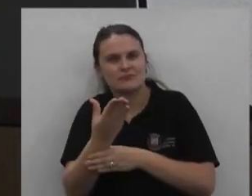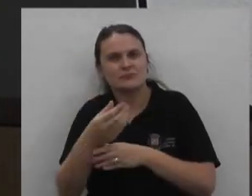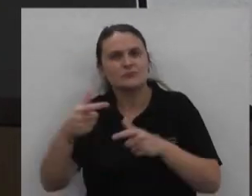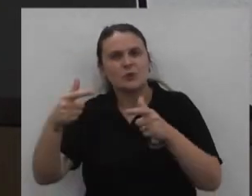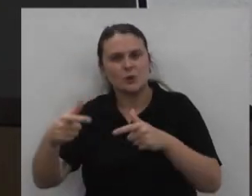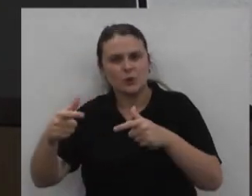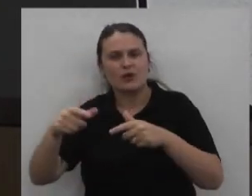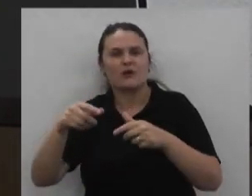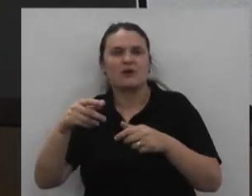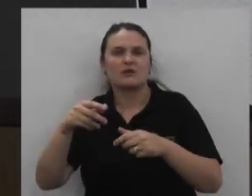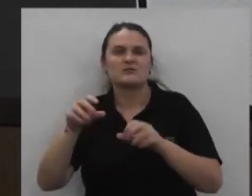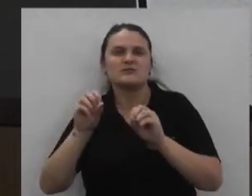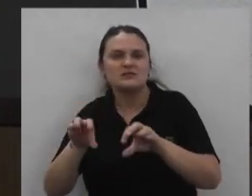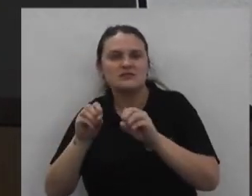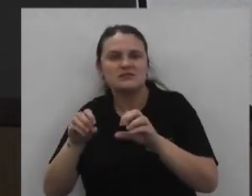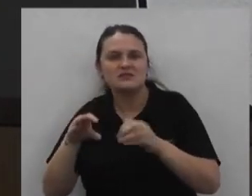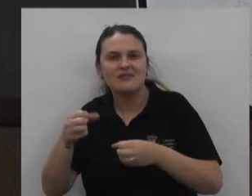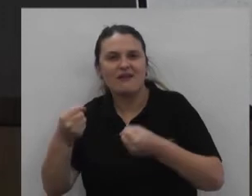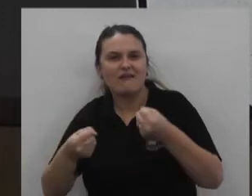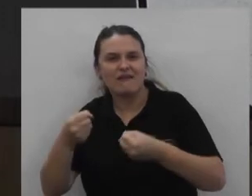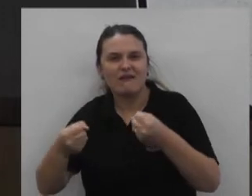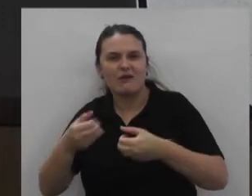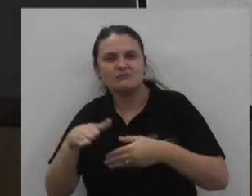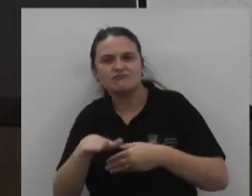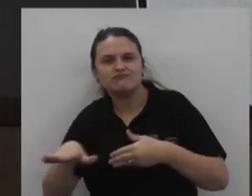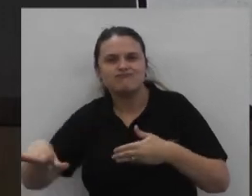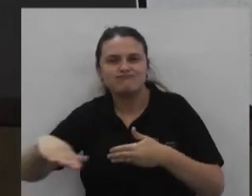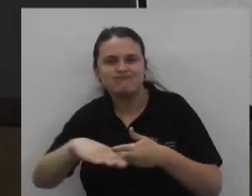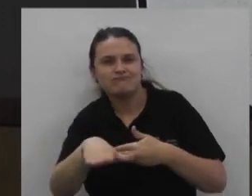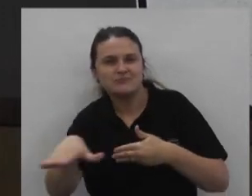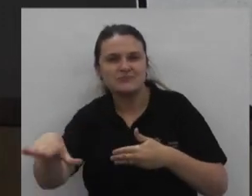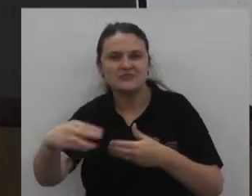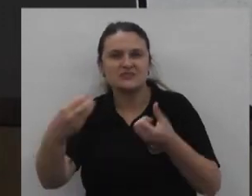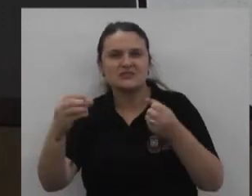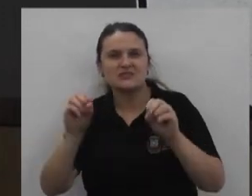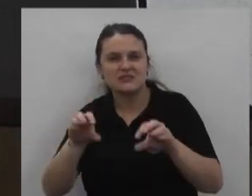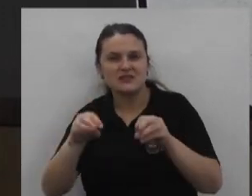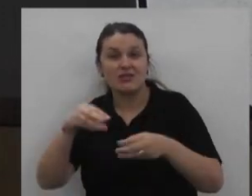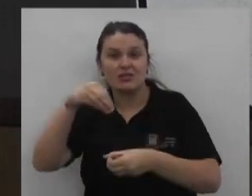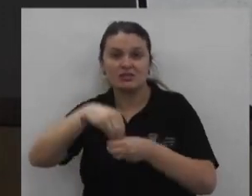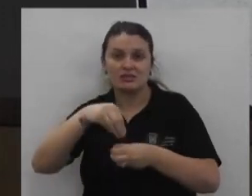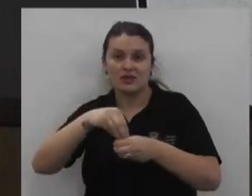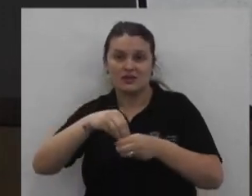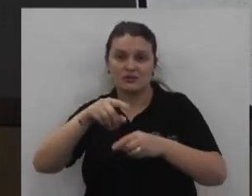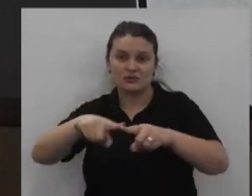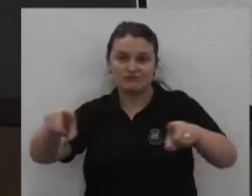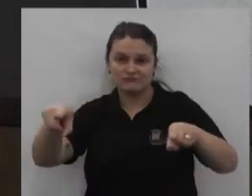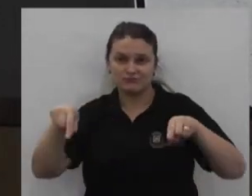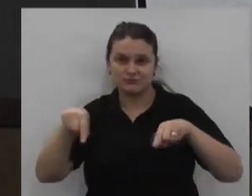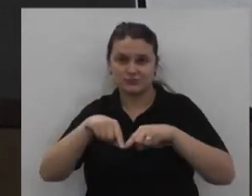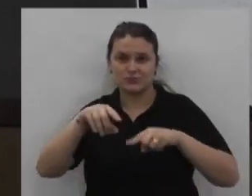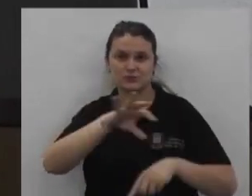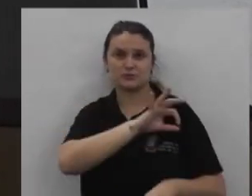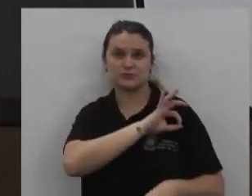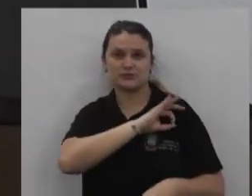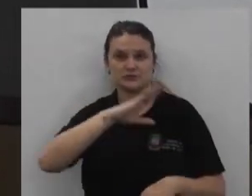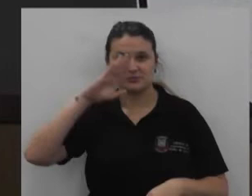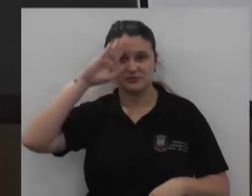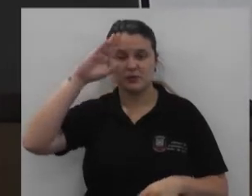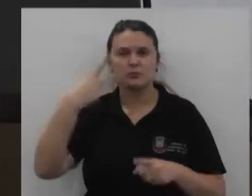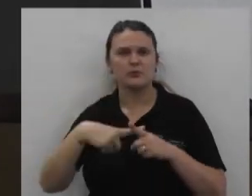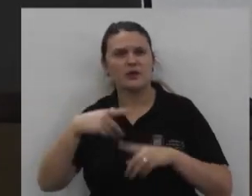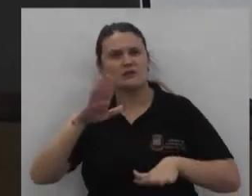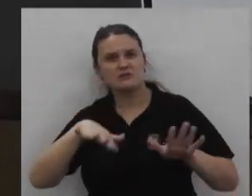educação Ao trânsito Dentro do batalhão De polícia militar Visto Que nossas crianças Quando